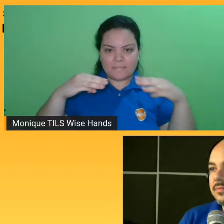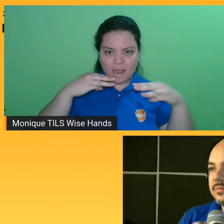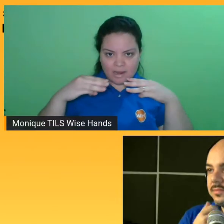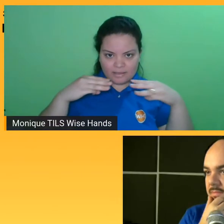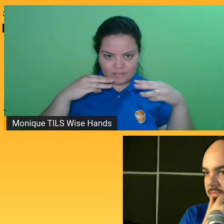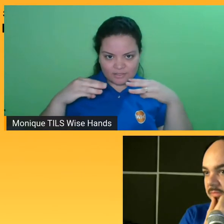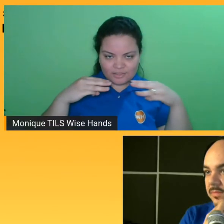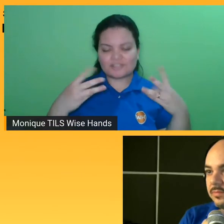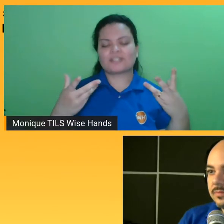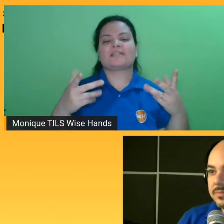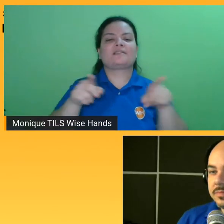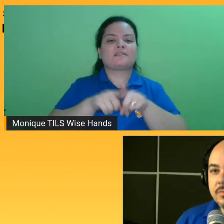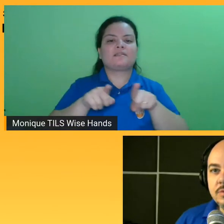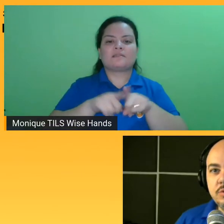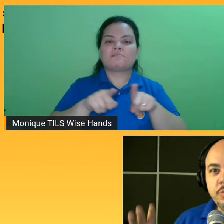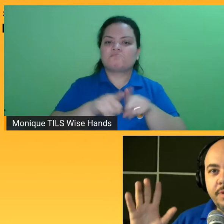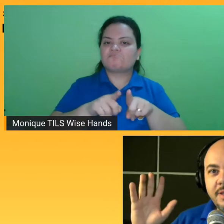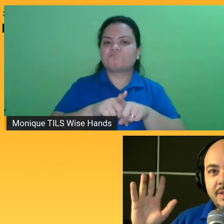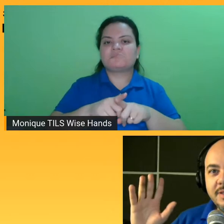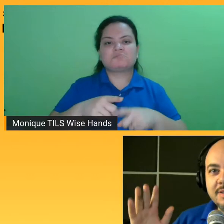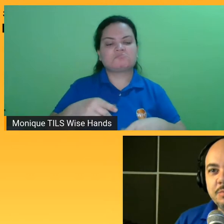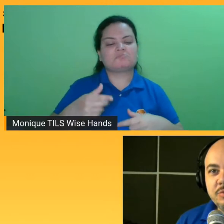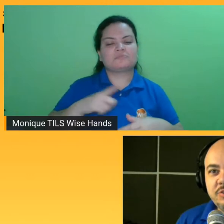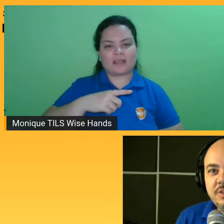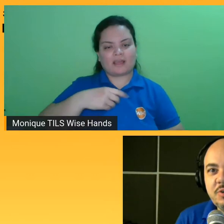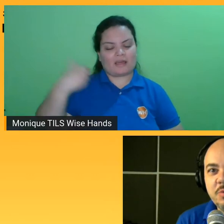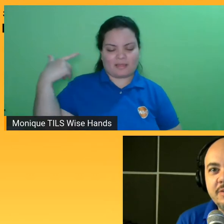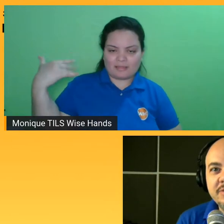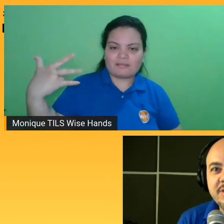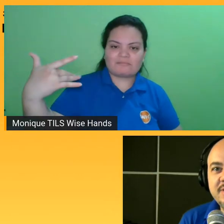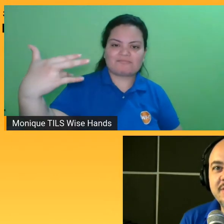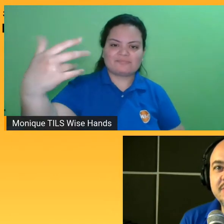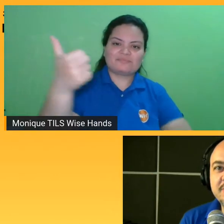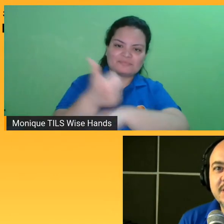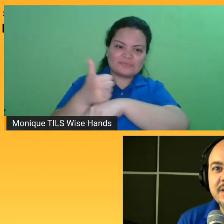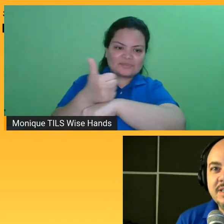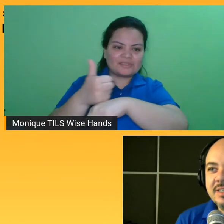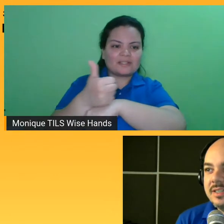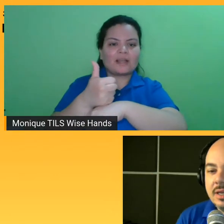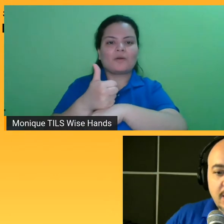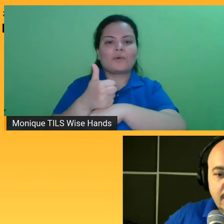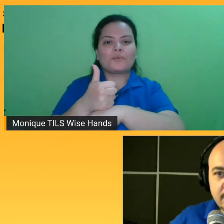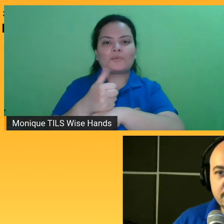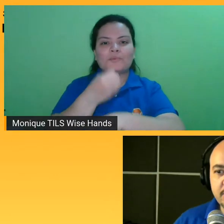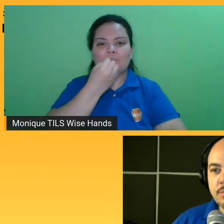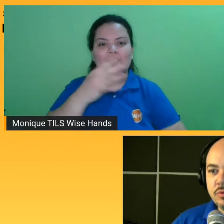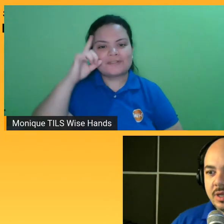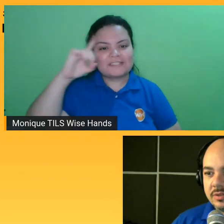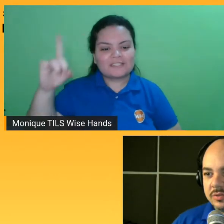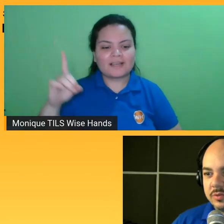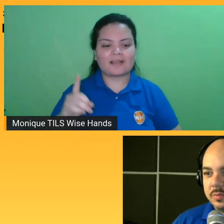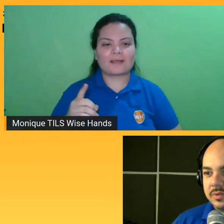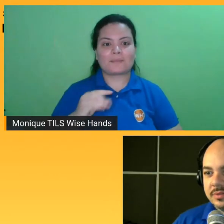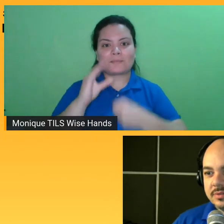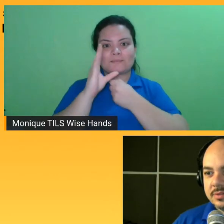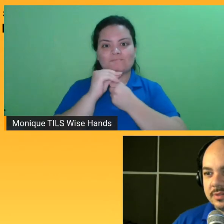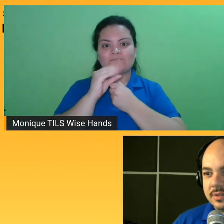campanhas de marketing. Rafael, bom dia. Opa, gente está, o teu microfone está mudo.